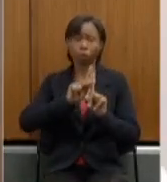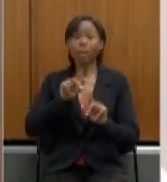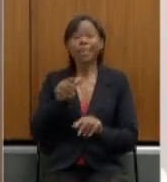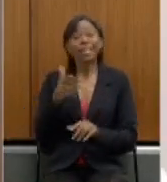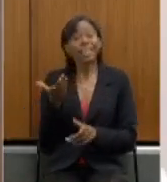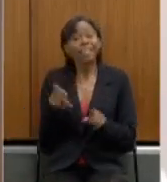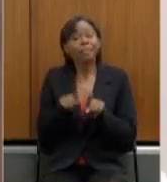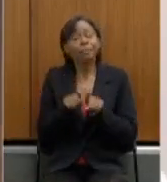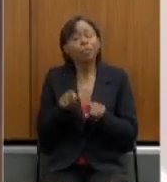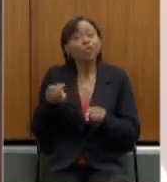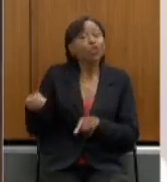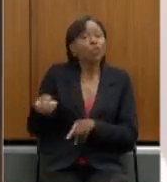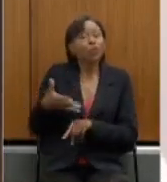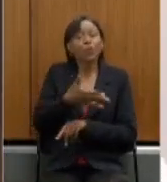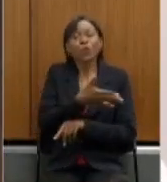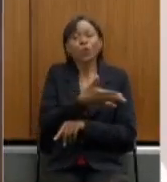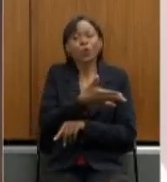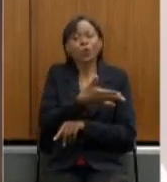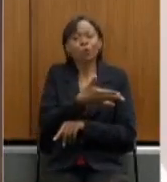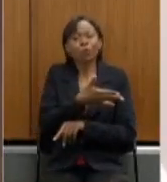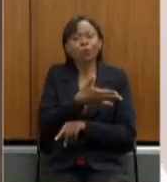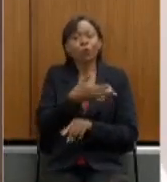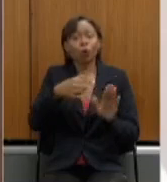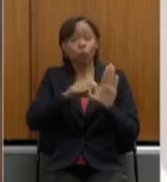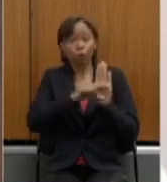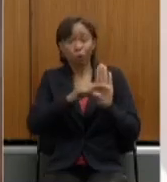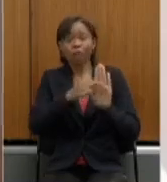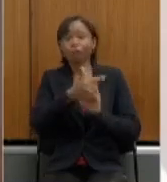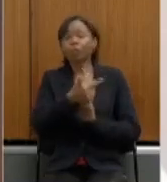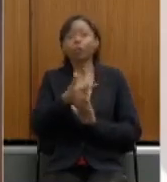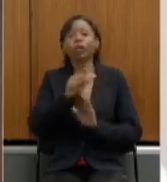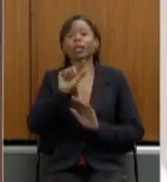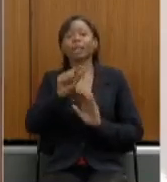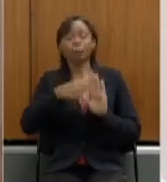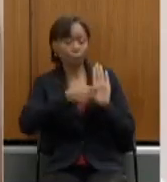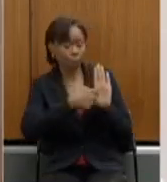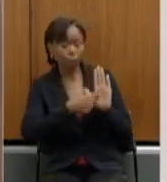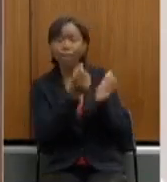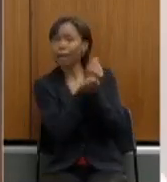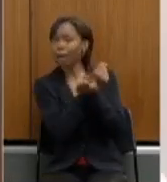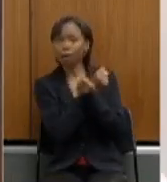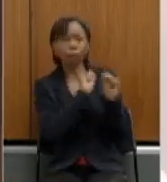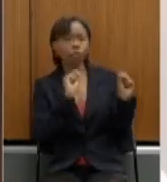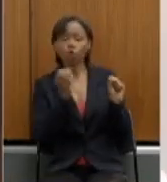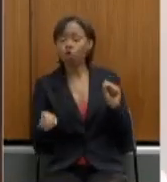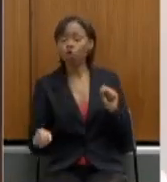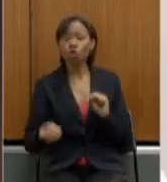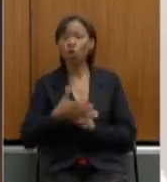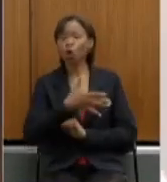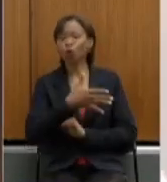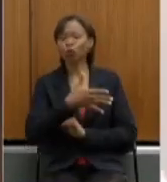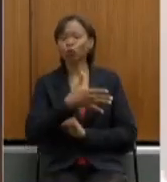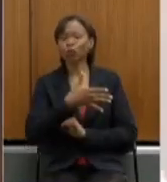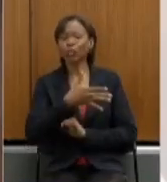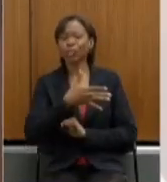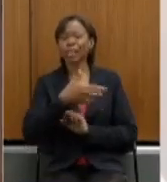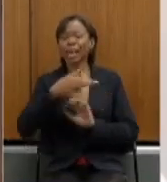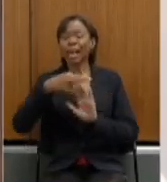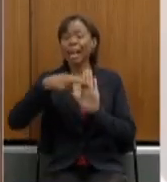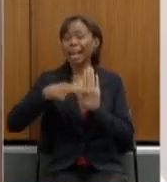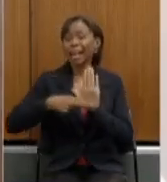novidades também é o que consta do caput do parágrafo 22 sobre a impossibilidade de criação de novos regimes próprios de previdência,